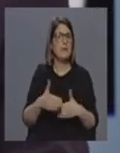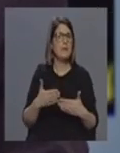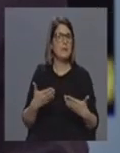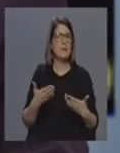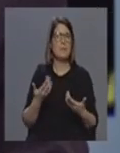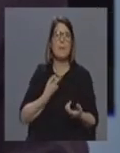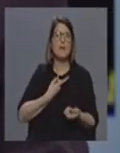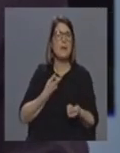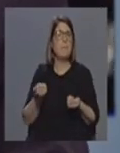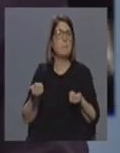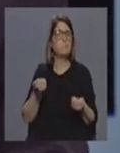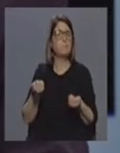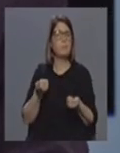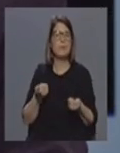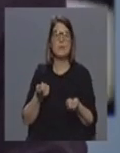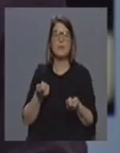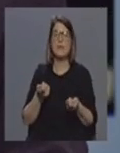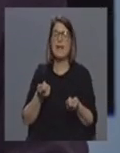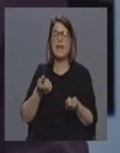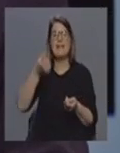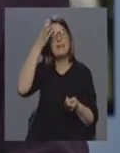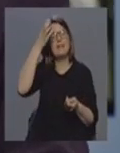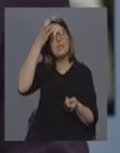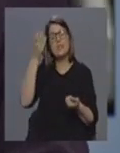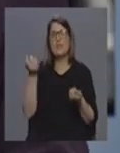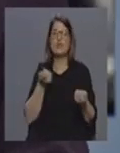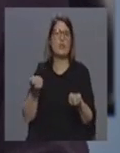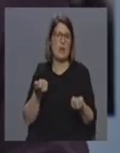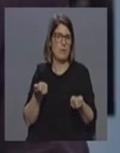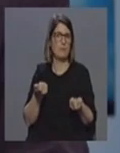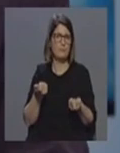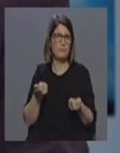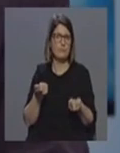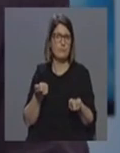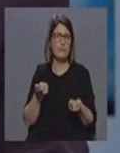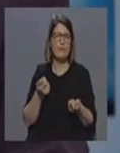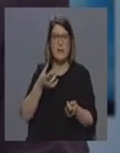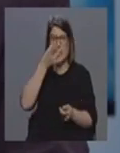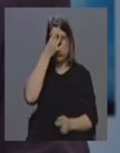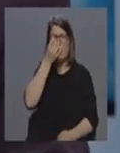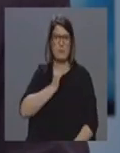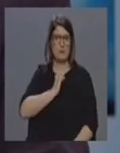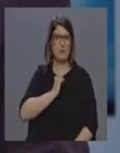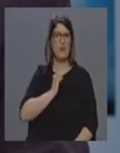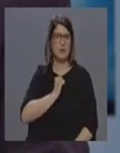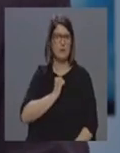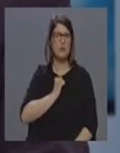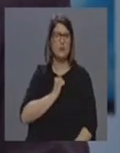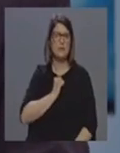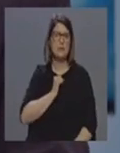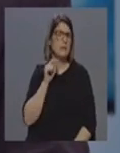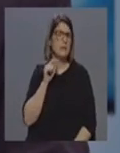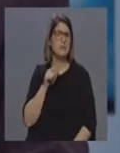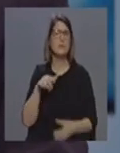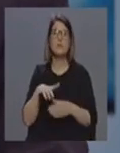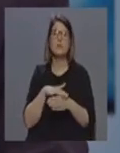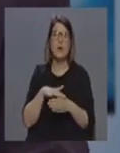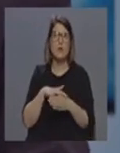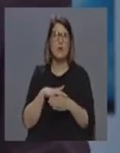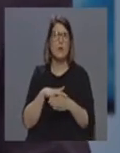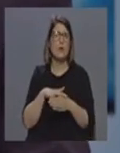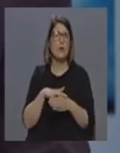jogar com eles de uma forma muito inteligente e é aqui que na minha opinião entra esta alocação de onde for preciso